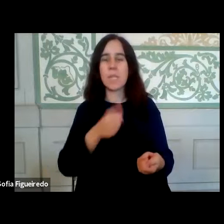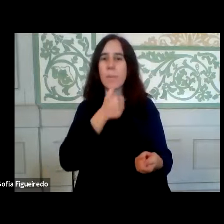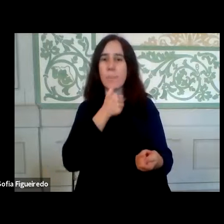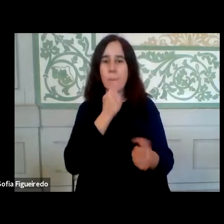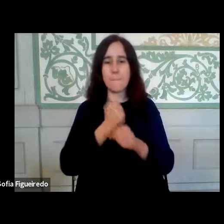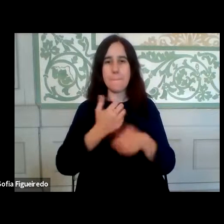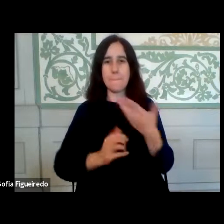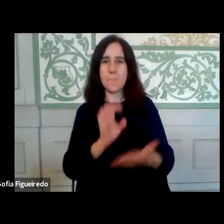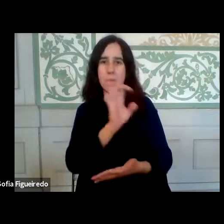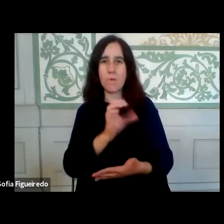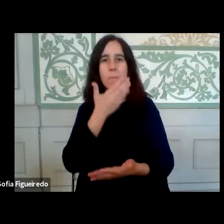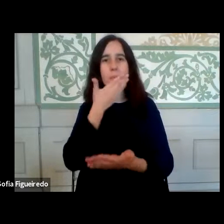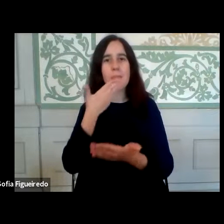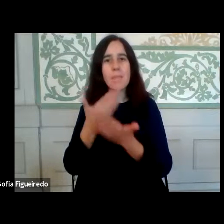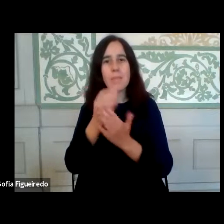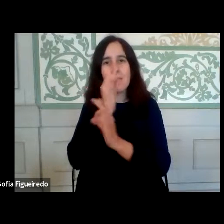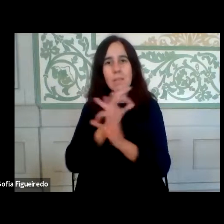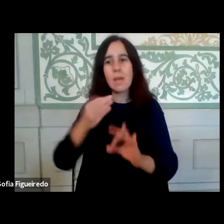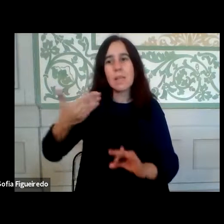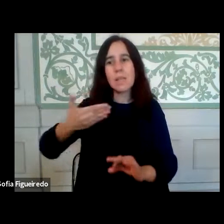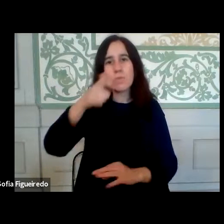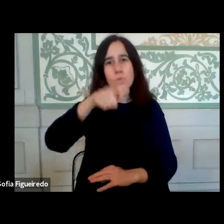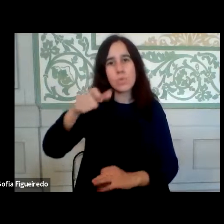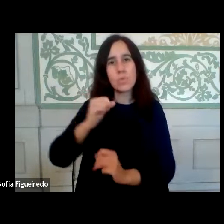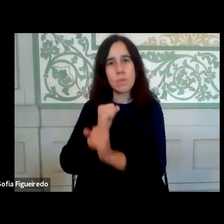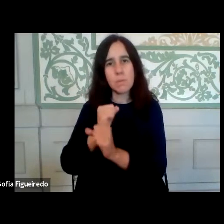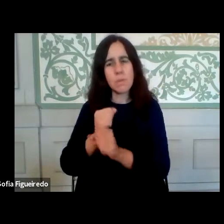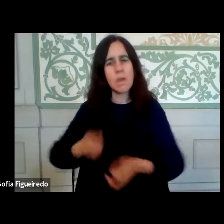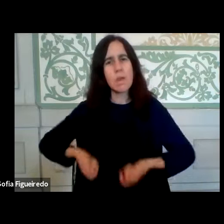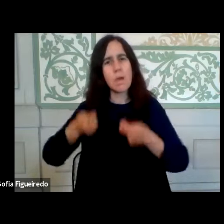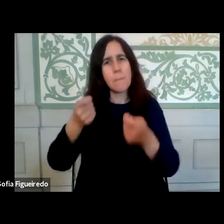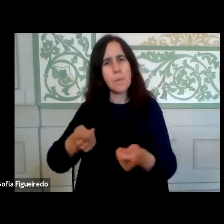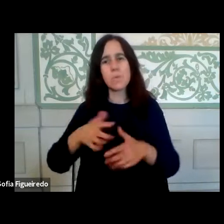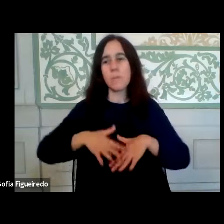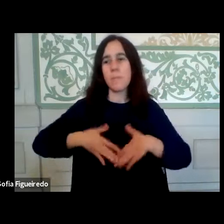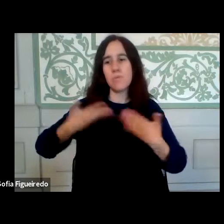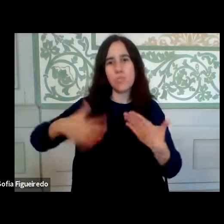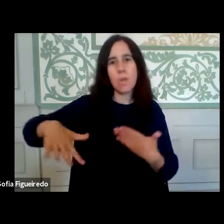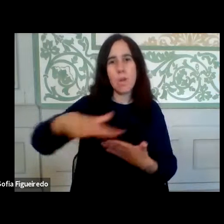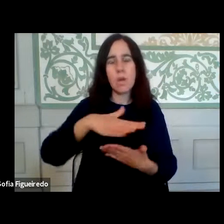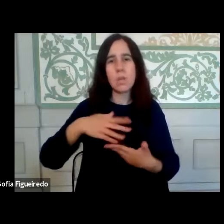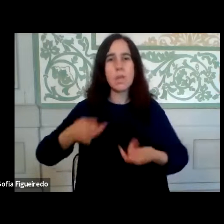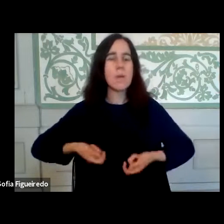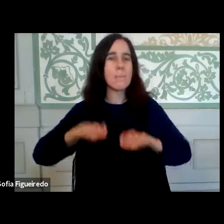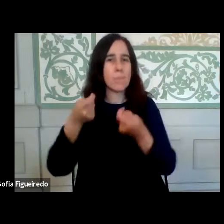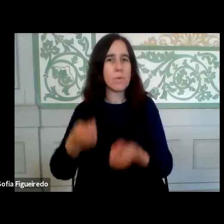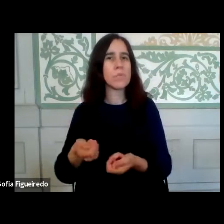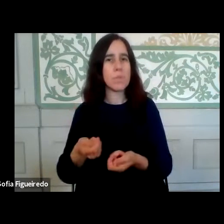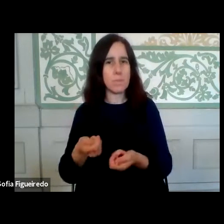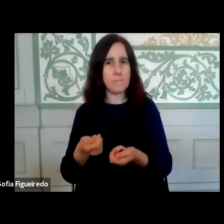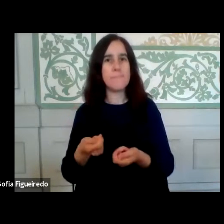trabalho que otimizem direitos dos trabalhadores, que apostem no seu bem-estar e que apostem na